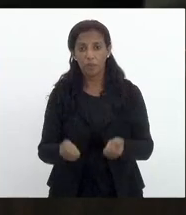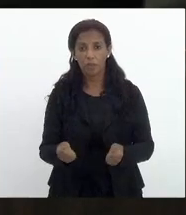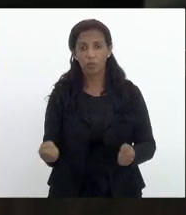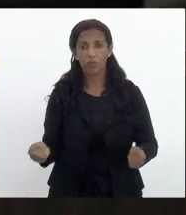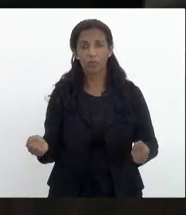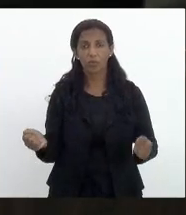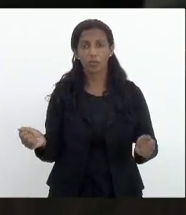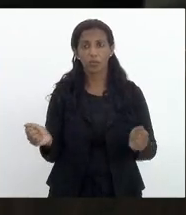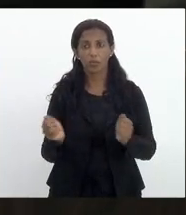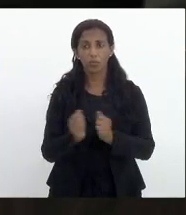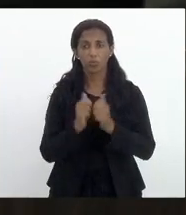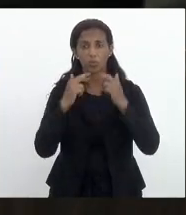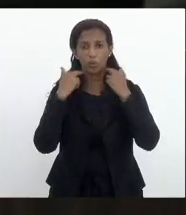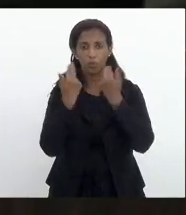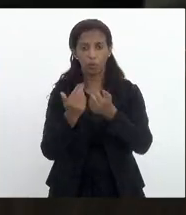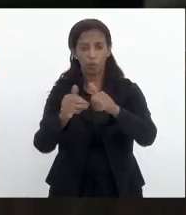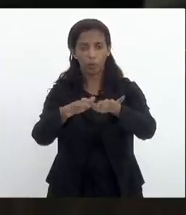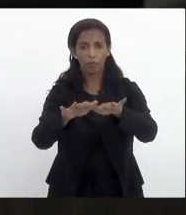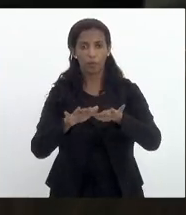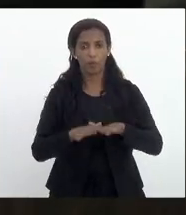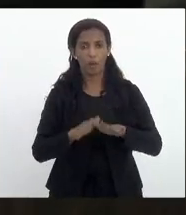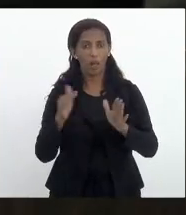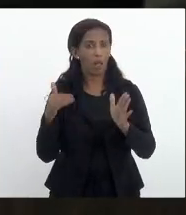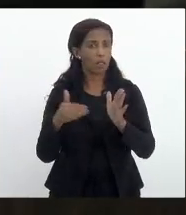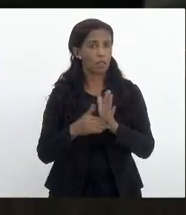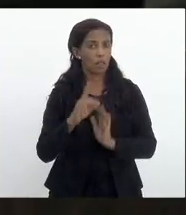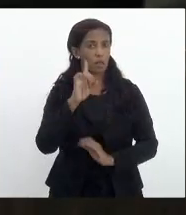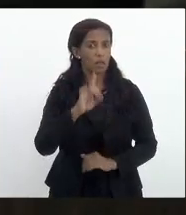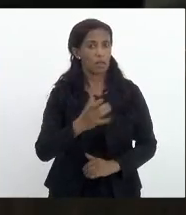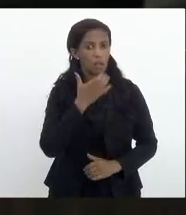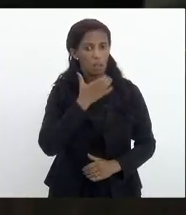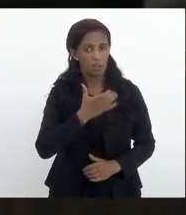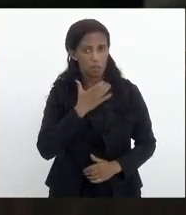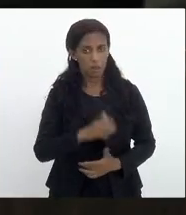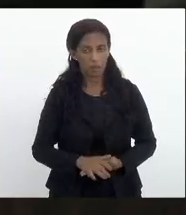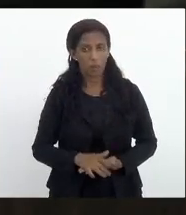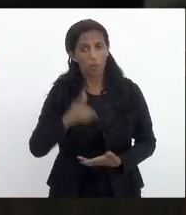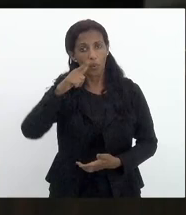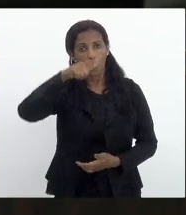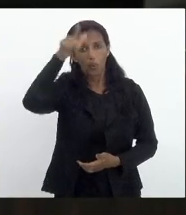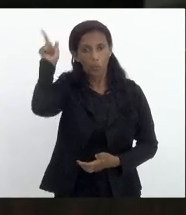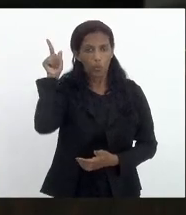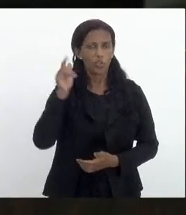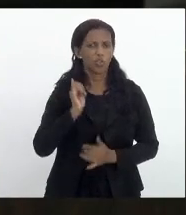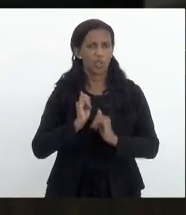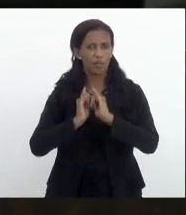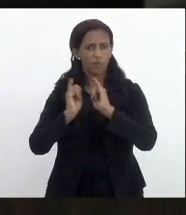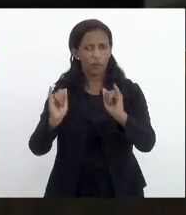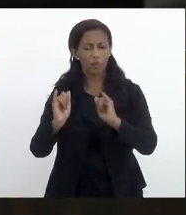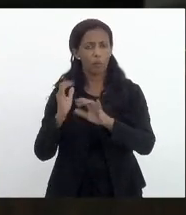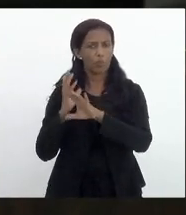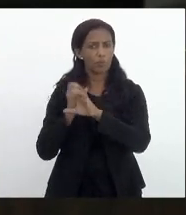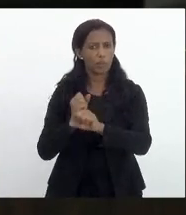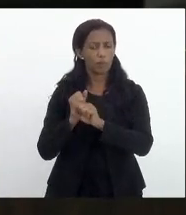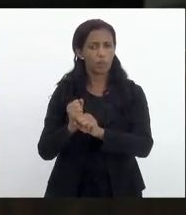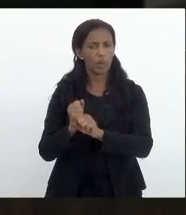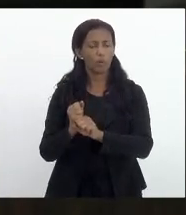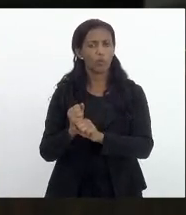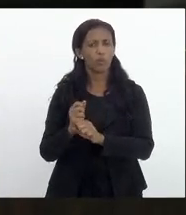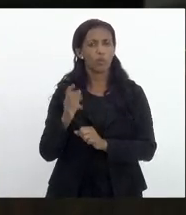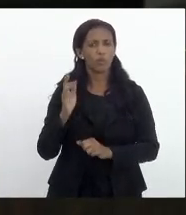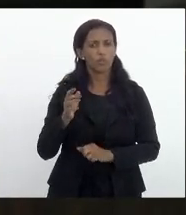audiências públicas até o final do ano. O Luiz Paulo já notificou o Tribunal de Contas, Secretaria de Fazenda,